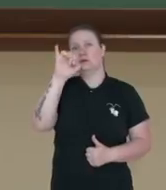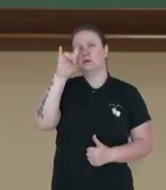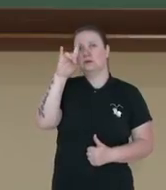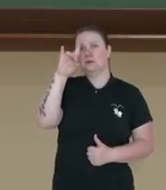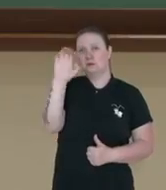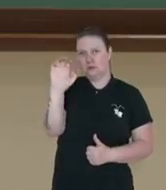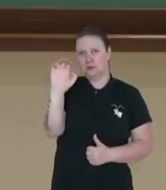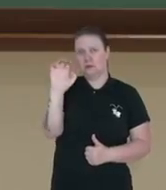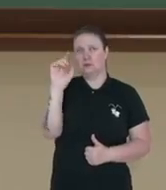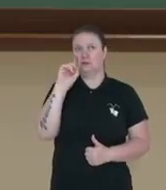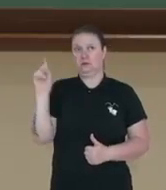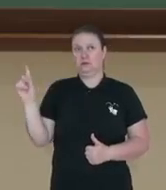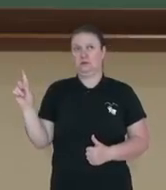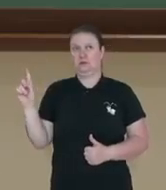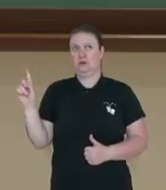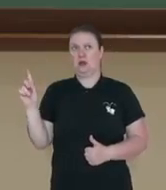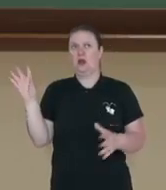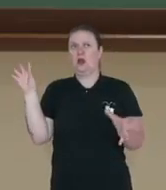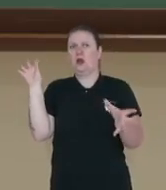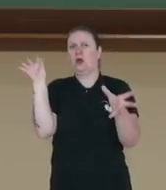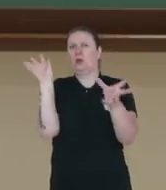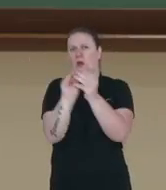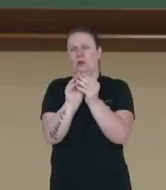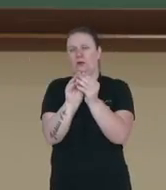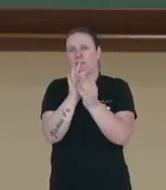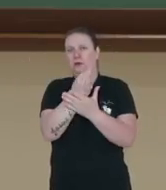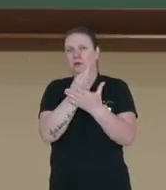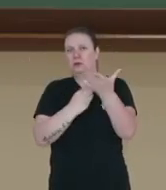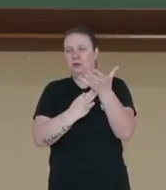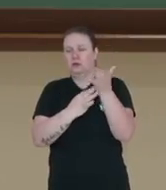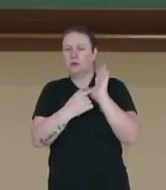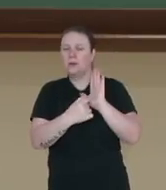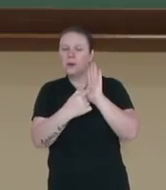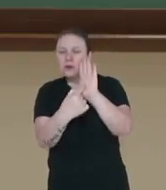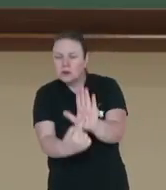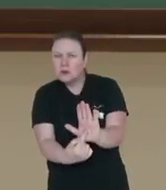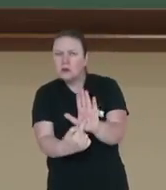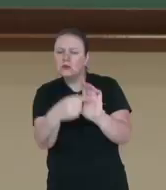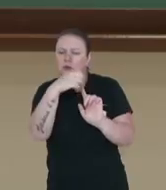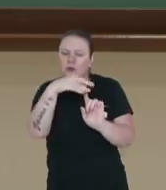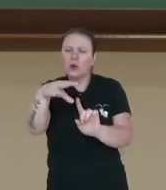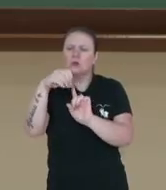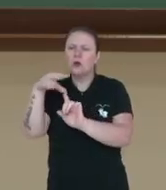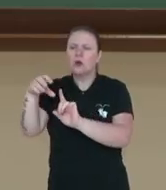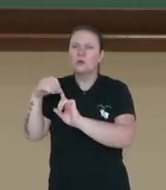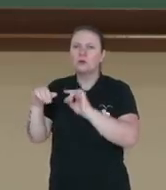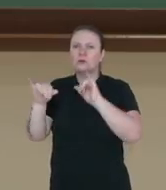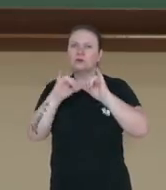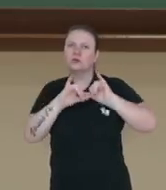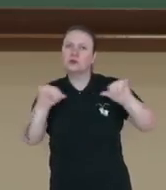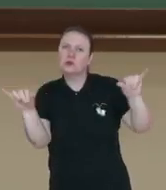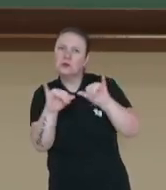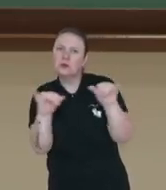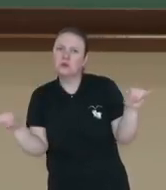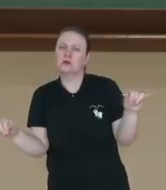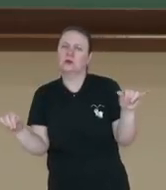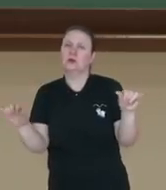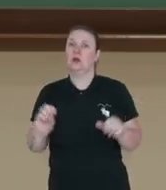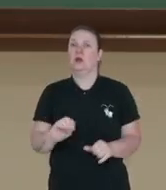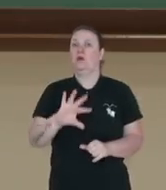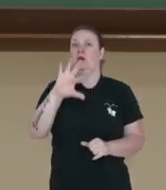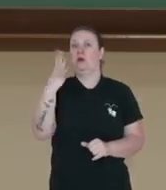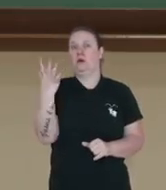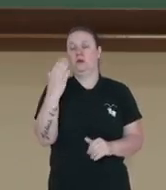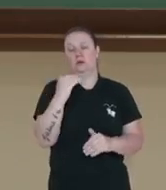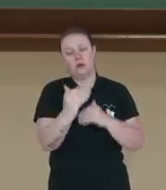serve o lead? O lead é como se fosse um pequeno resumo que vai trazer ali informações que vão ocorrer ao